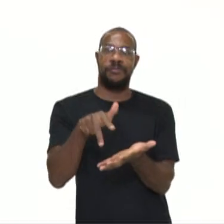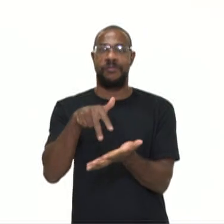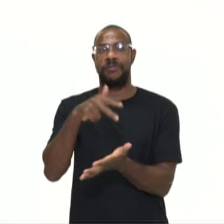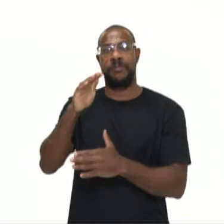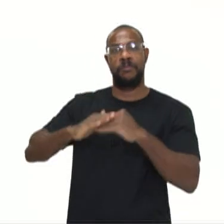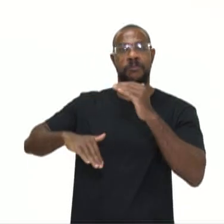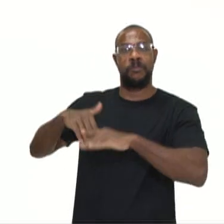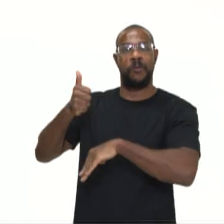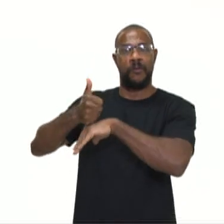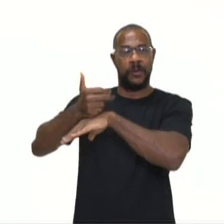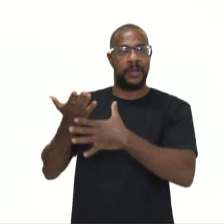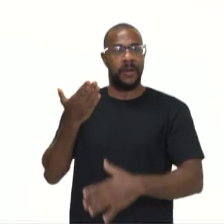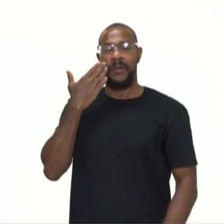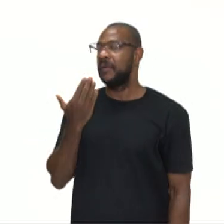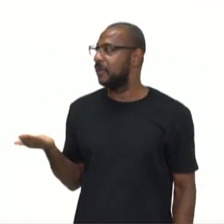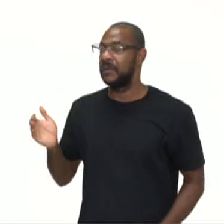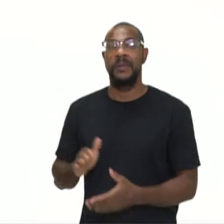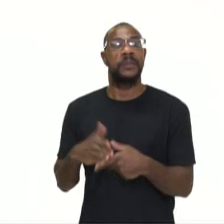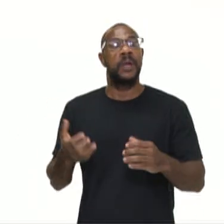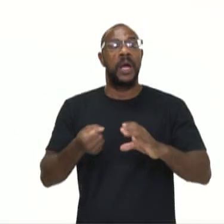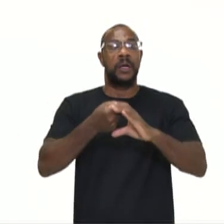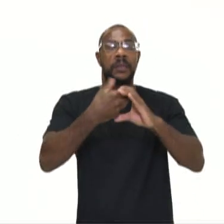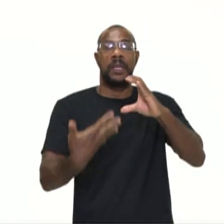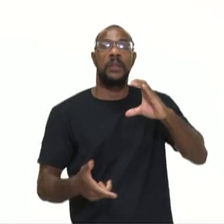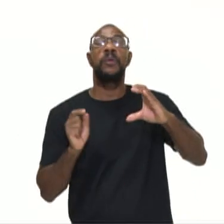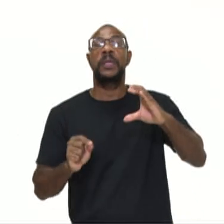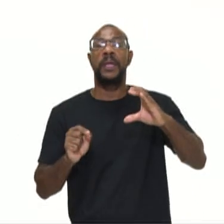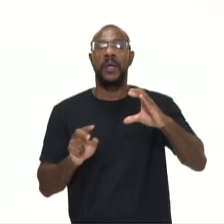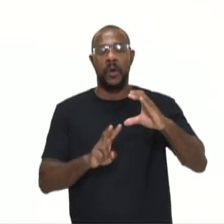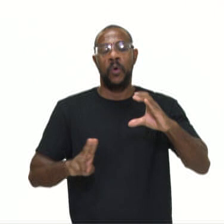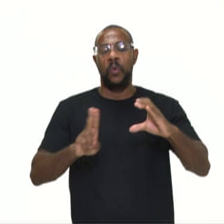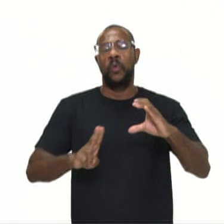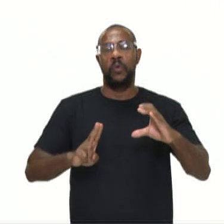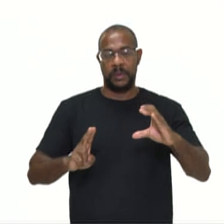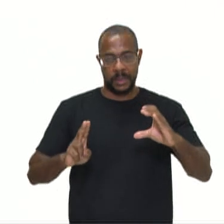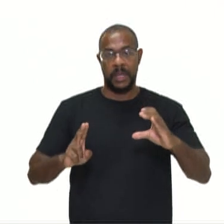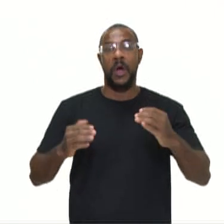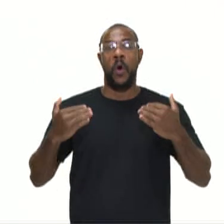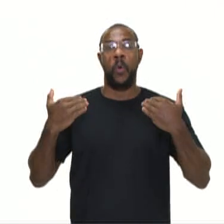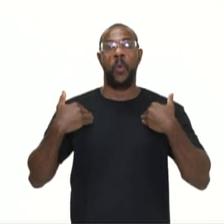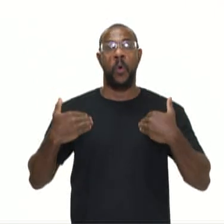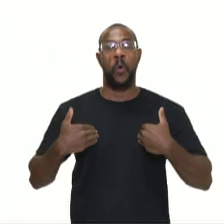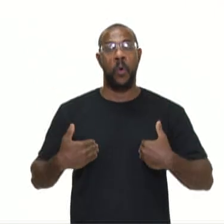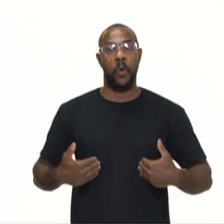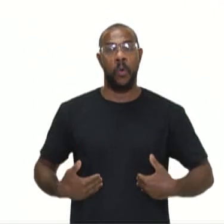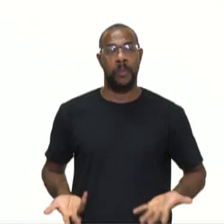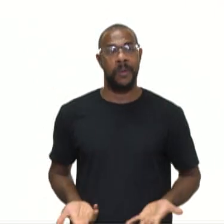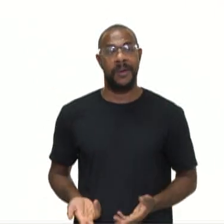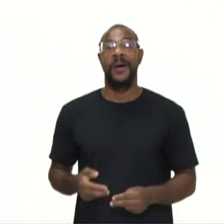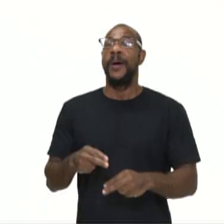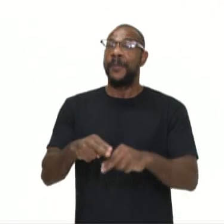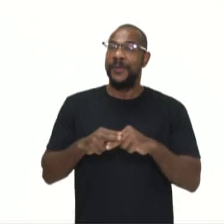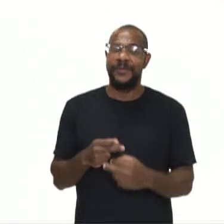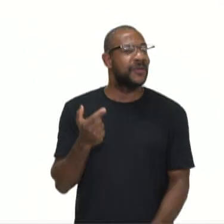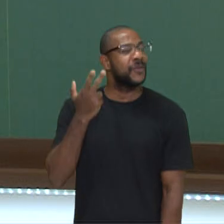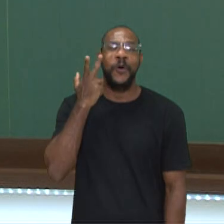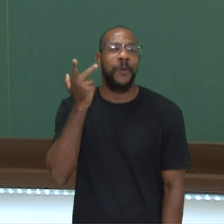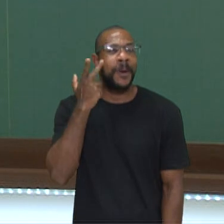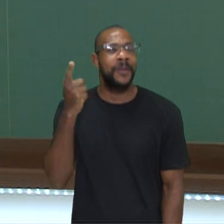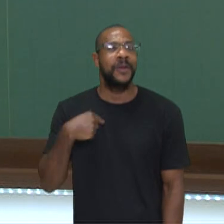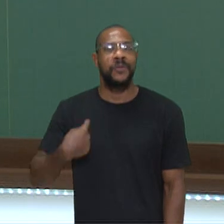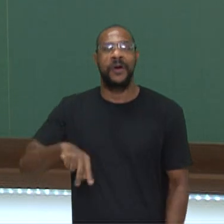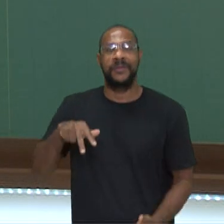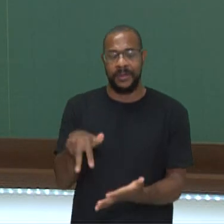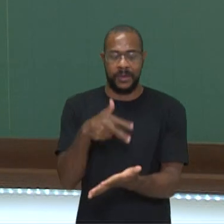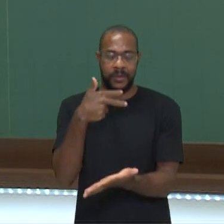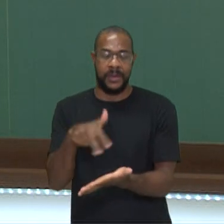ela é caracterizada pelo uso do corpo, por isso que, naturalmente, quando a gente vai falar sobre dança, a gente